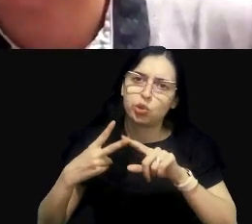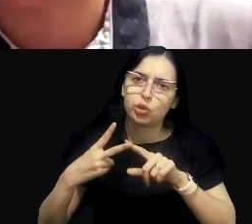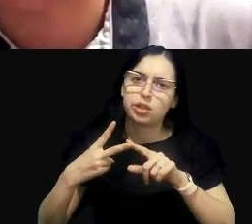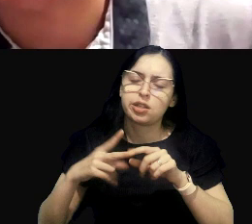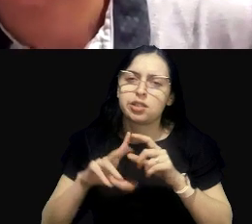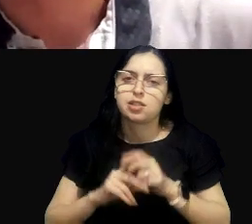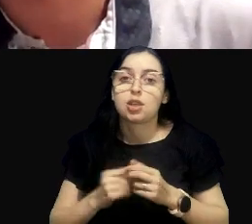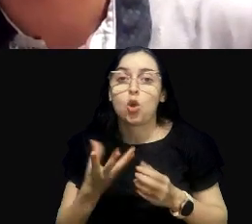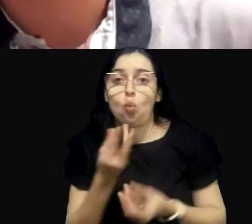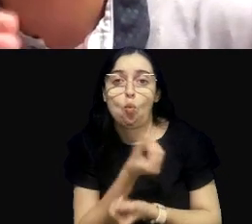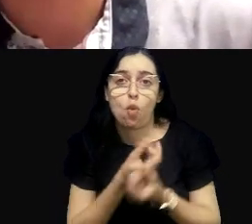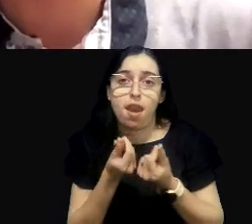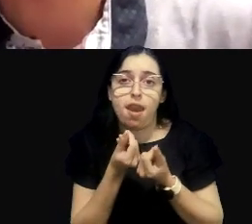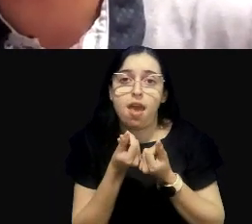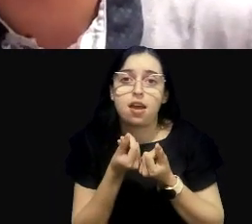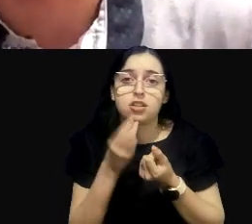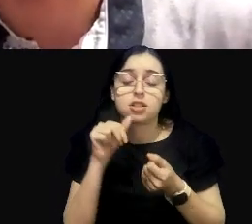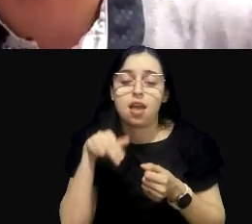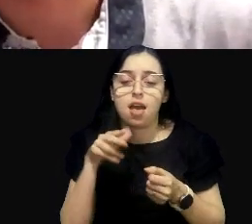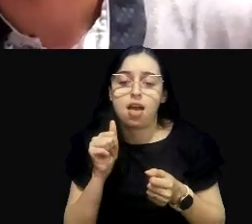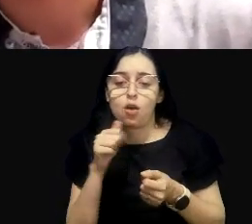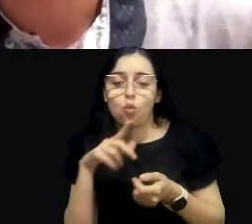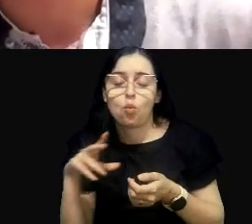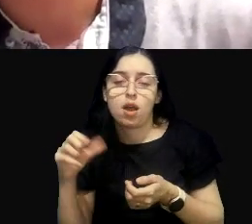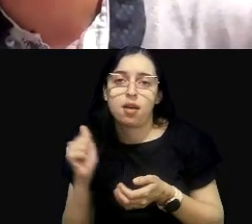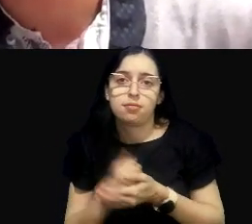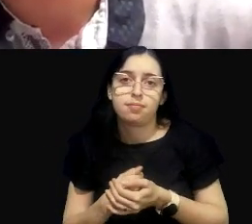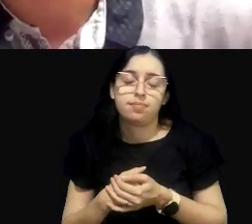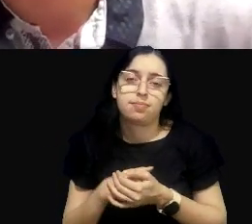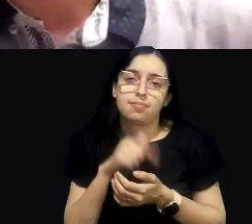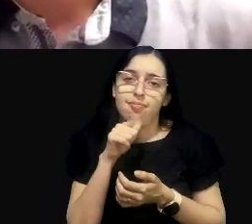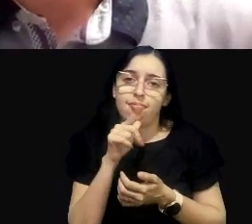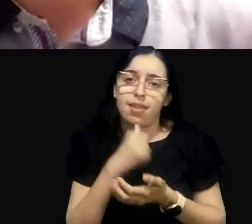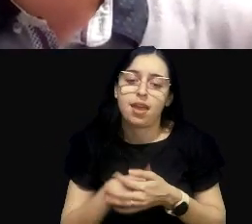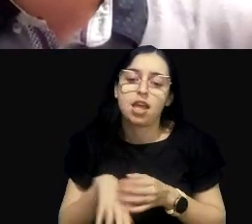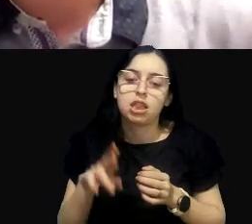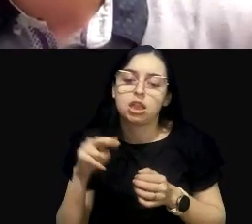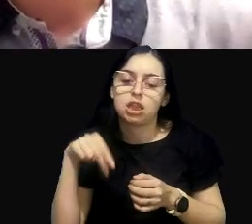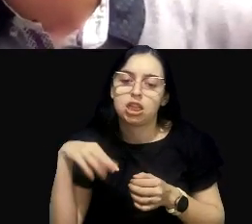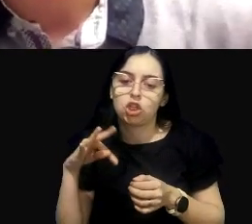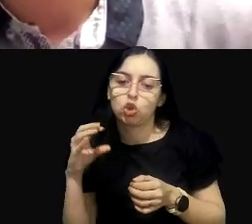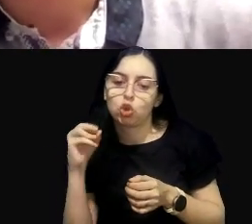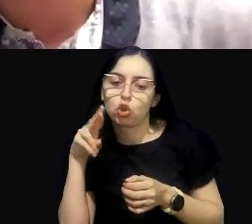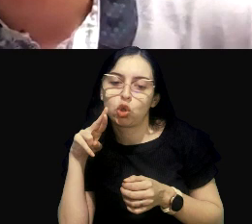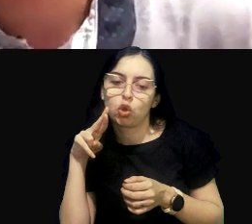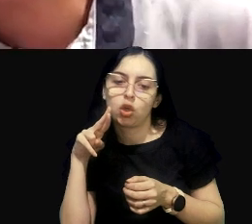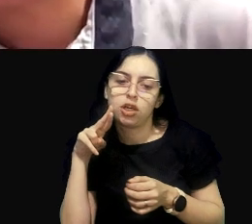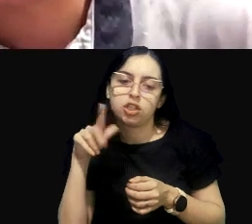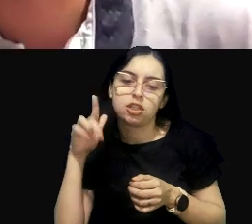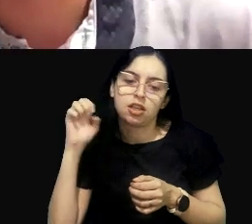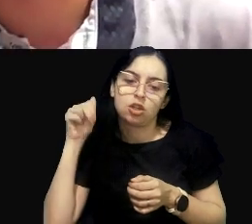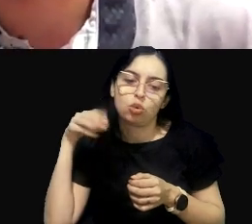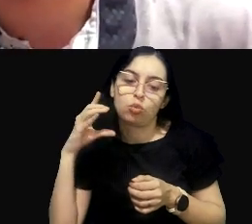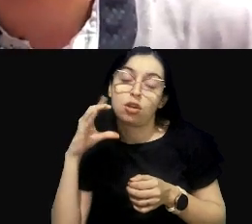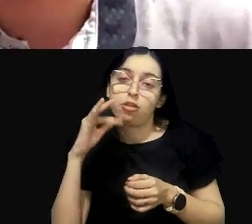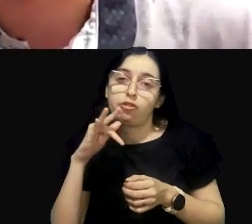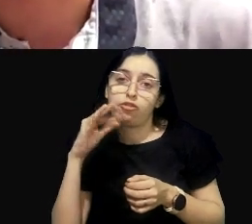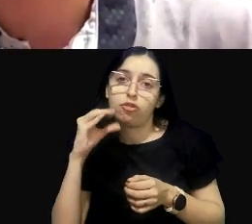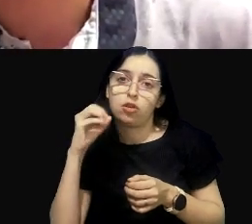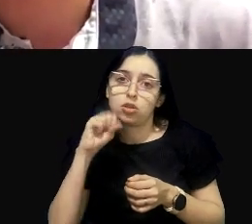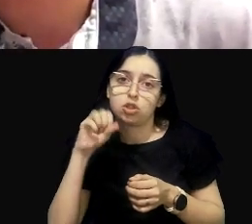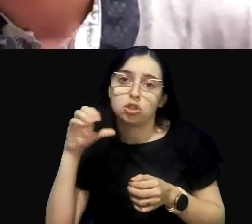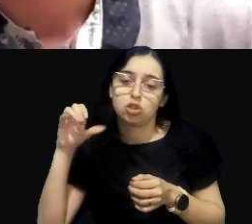de qualidade da água, nitrogênio e fósforo. A resolução Conama estabelece limites para dezenas de